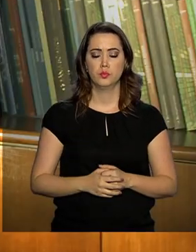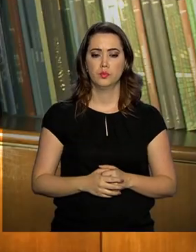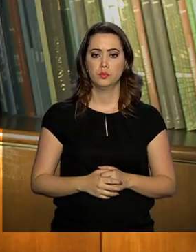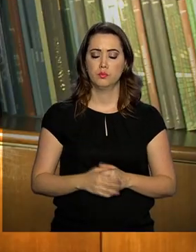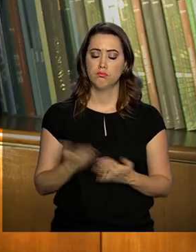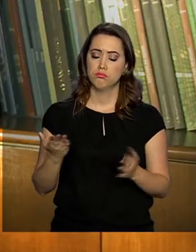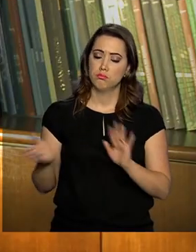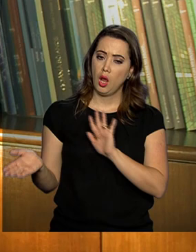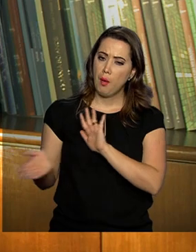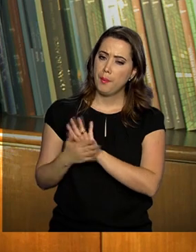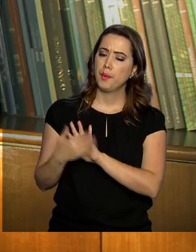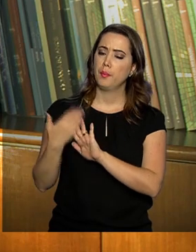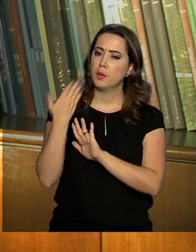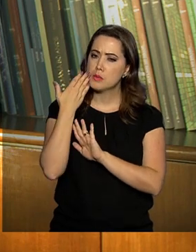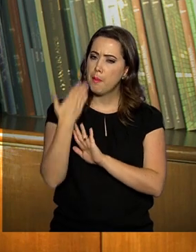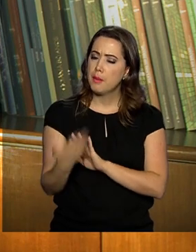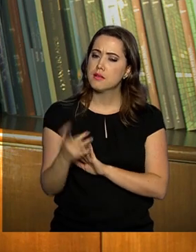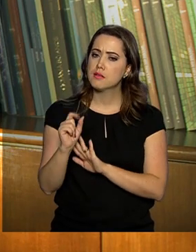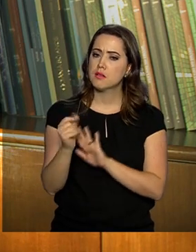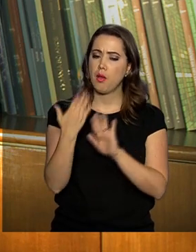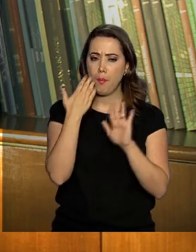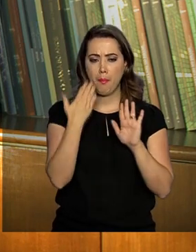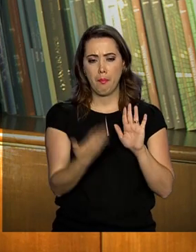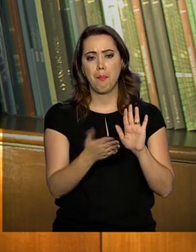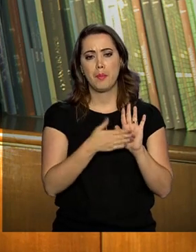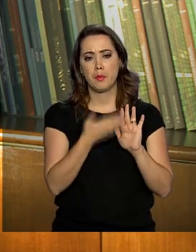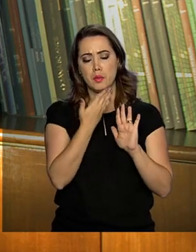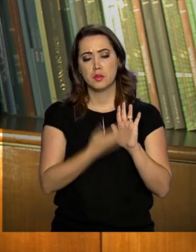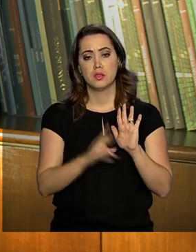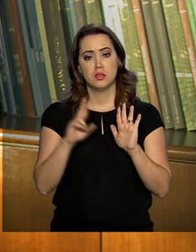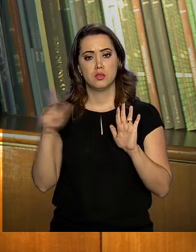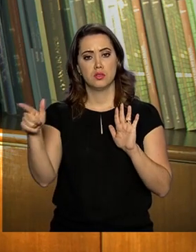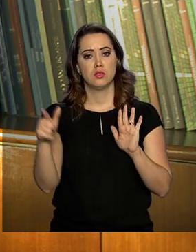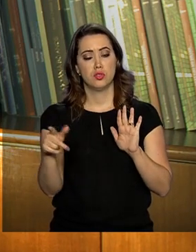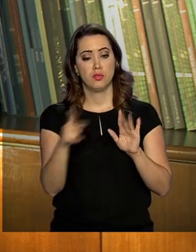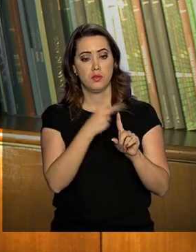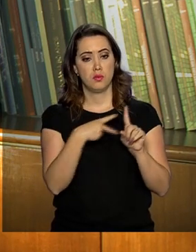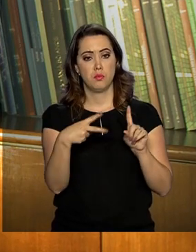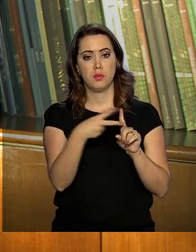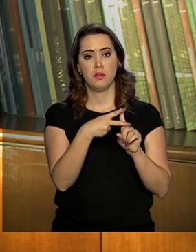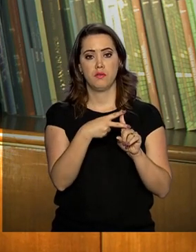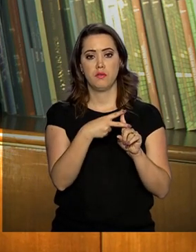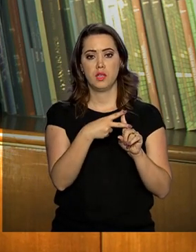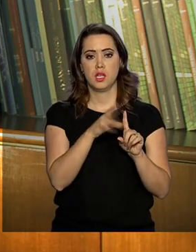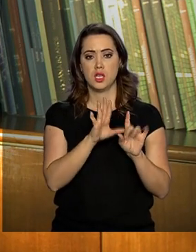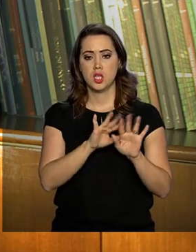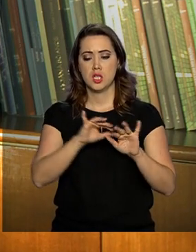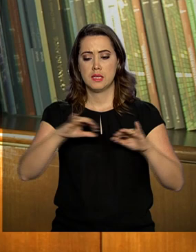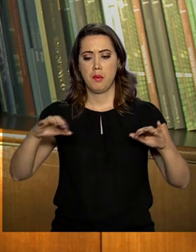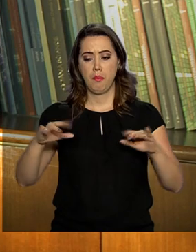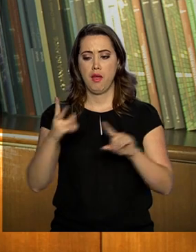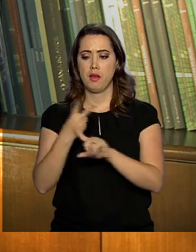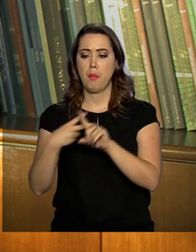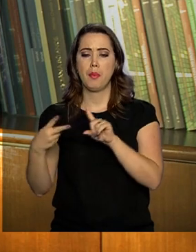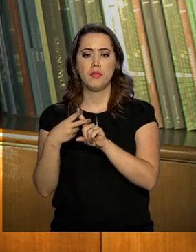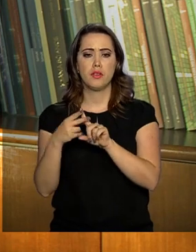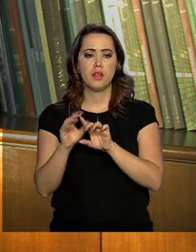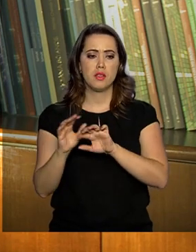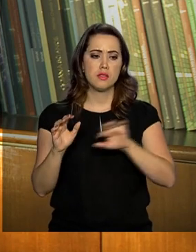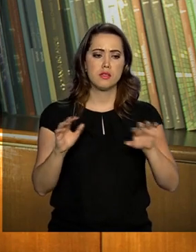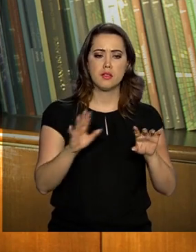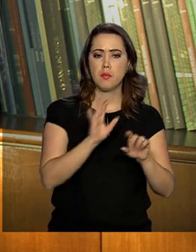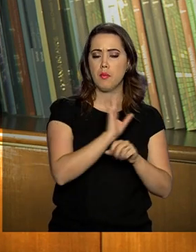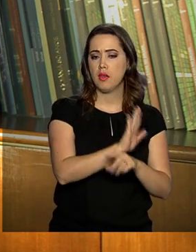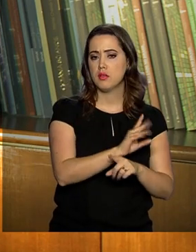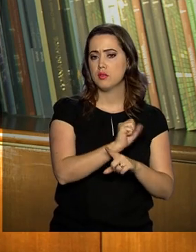A proposta apresentada faz distinção do que é previdência e assistência social. Haverá mudanças nos